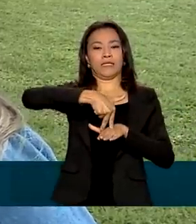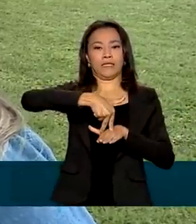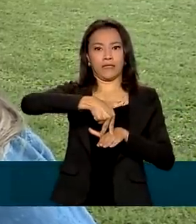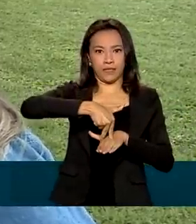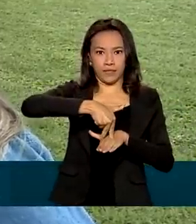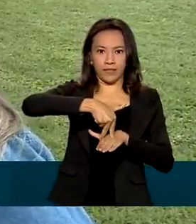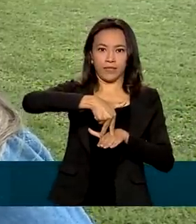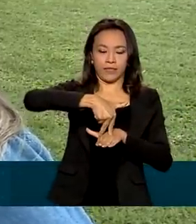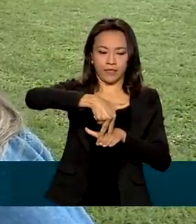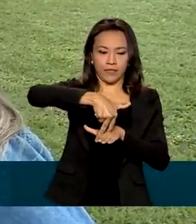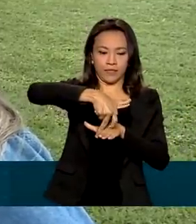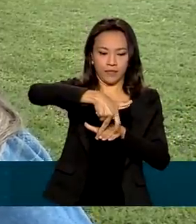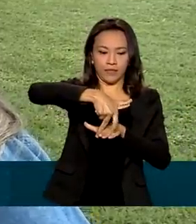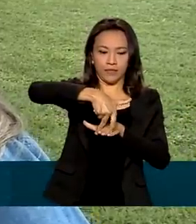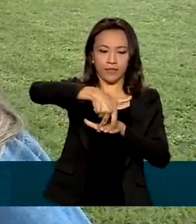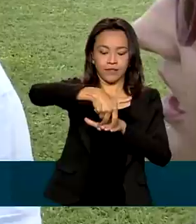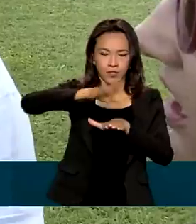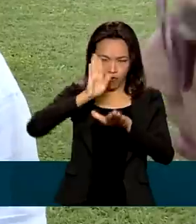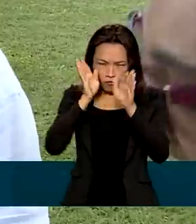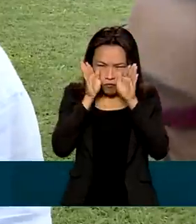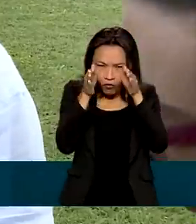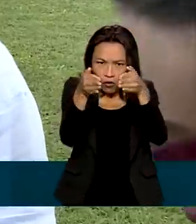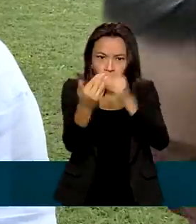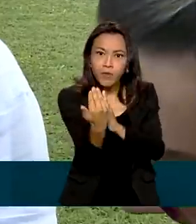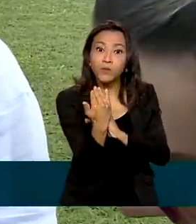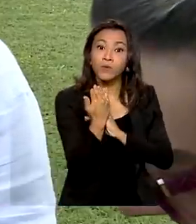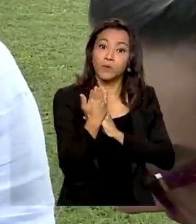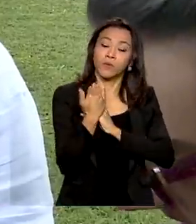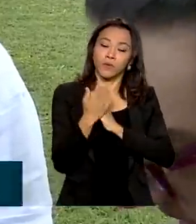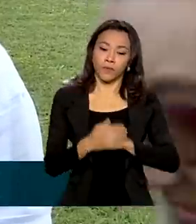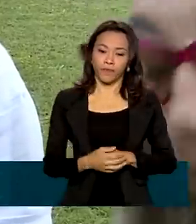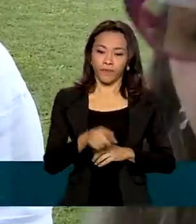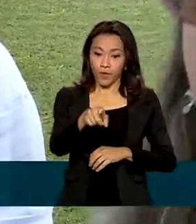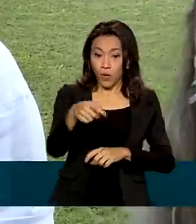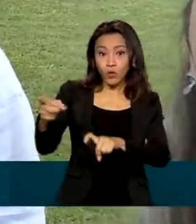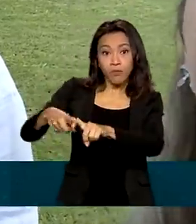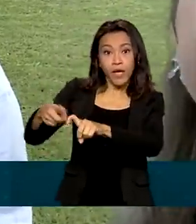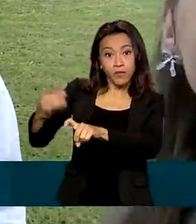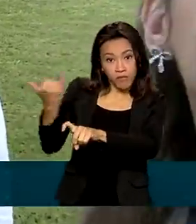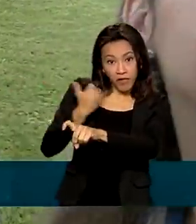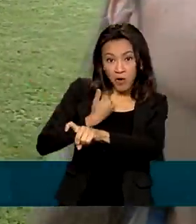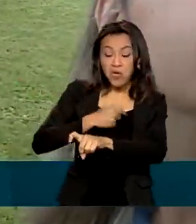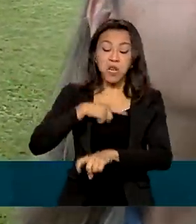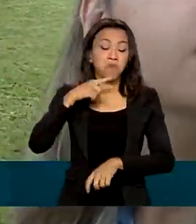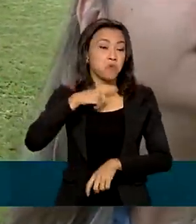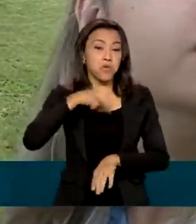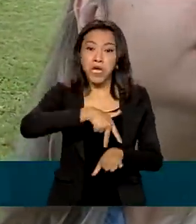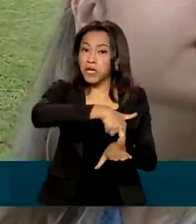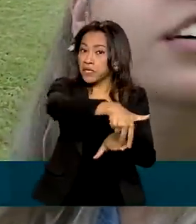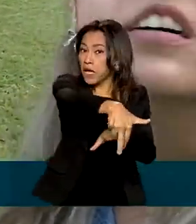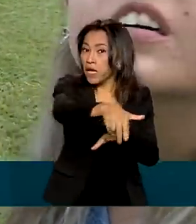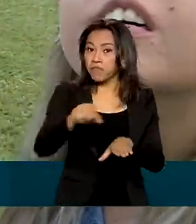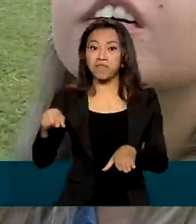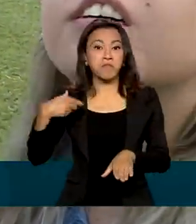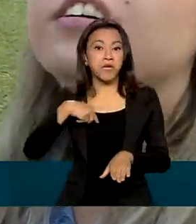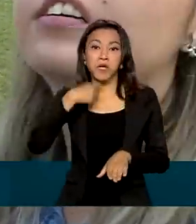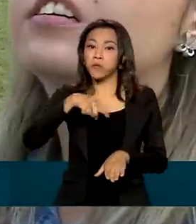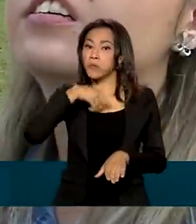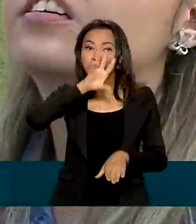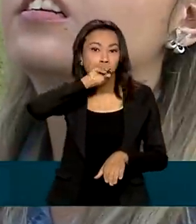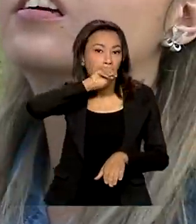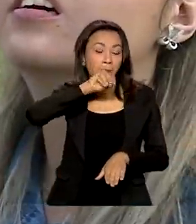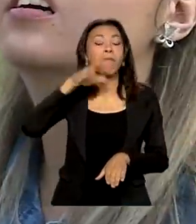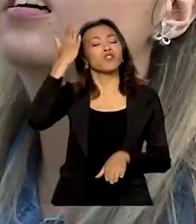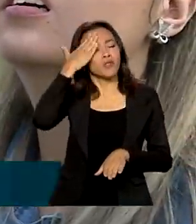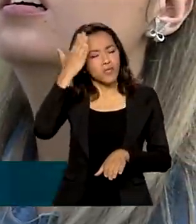no meu foco. Os médicos chegaram a afirmar para mim que ela não andaria nem falaria, mas eu já sabia de todos os